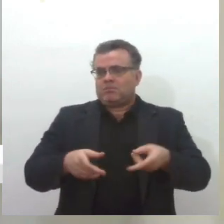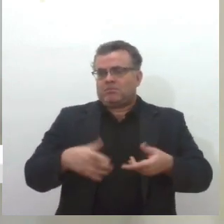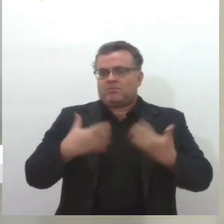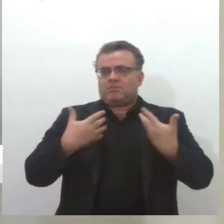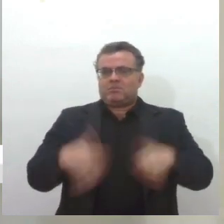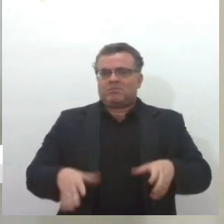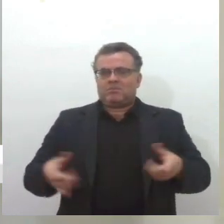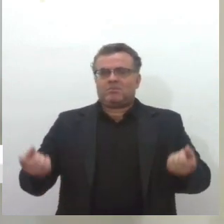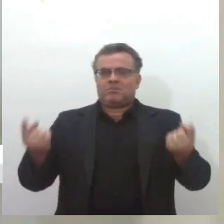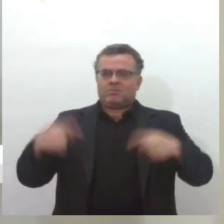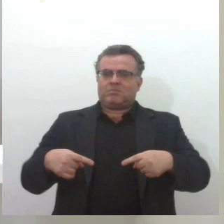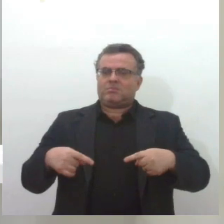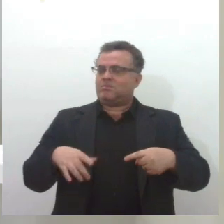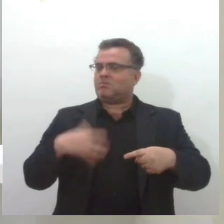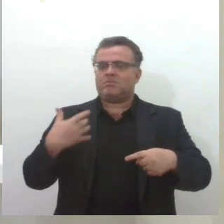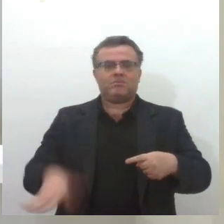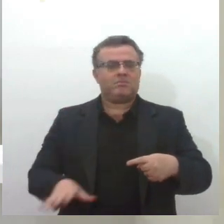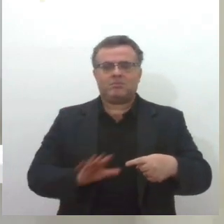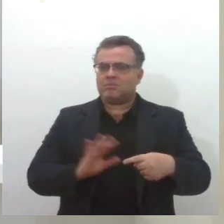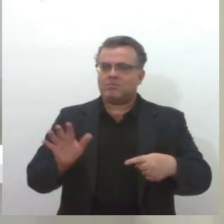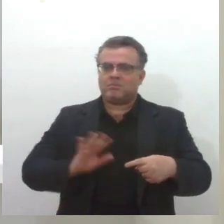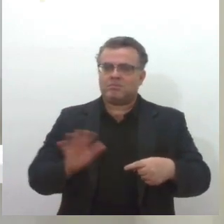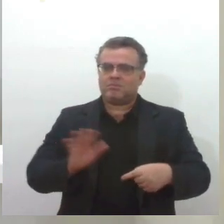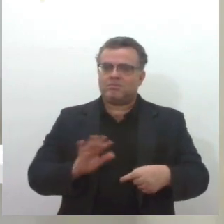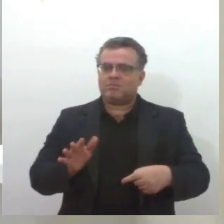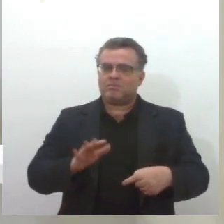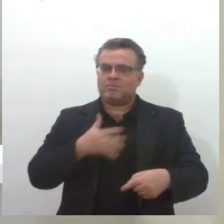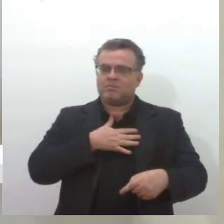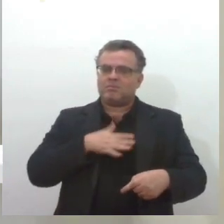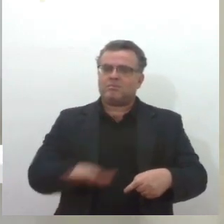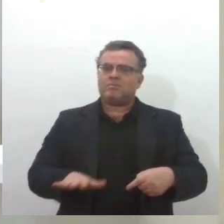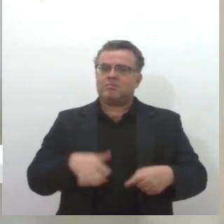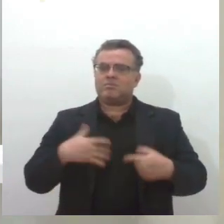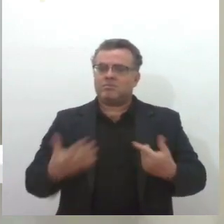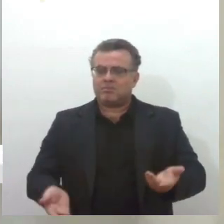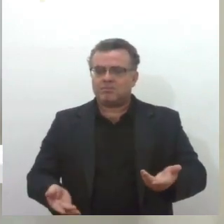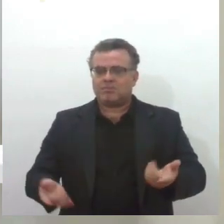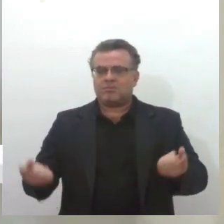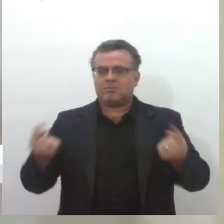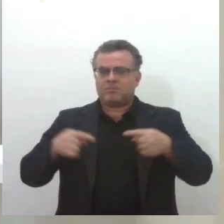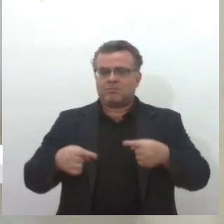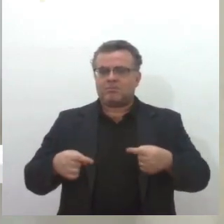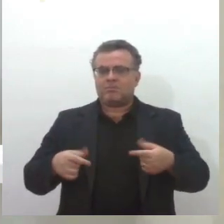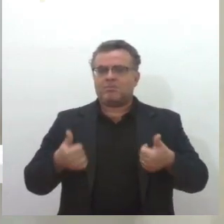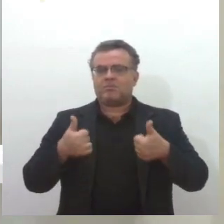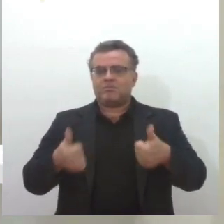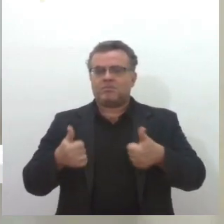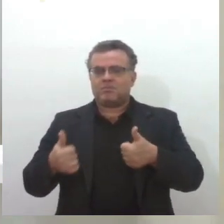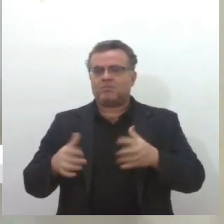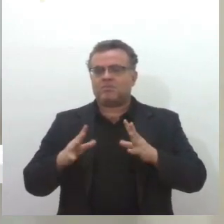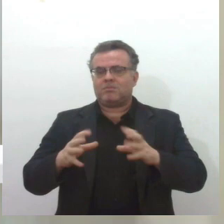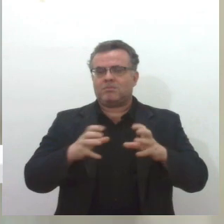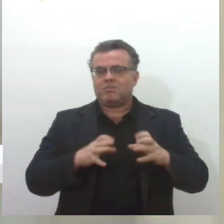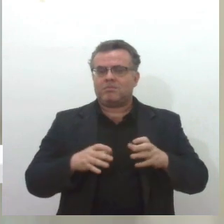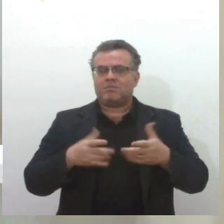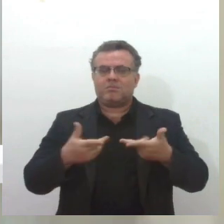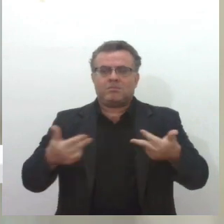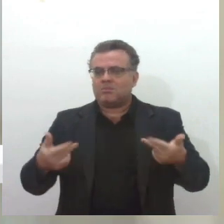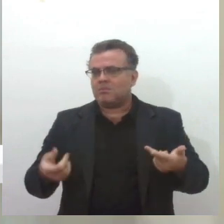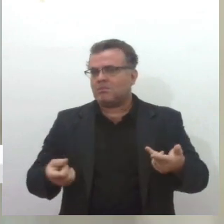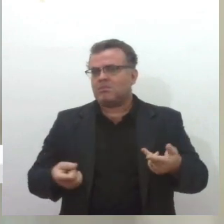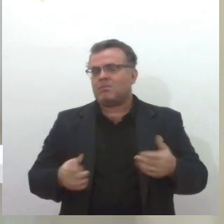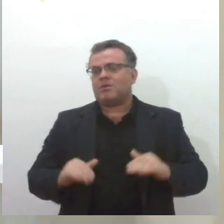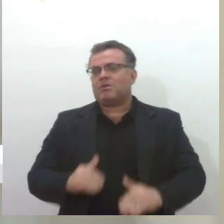competitividade. Não, não gosto disso, até a não ser que seja a competitividade sadia, sem o conflito, sem uma coisa que não seja para